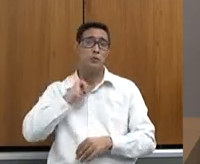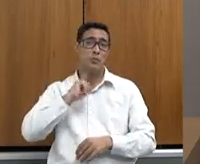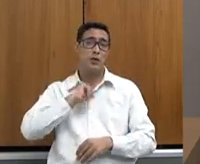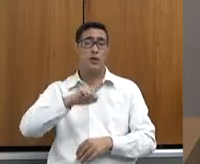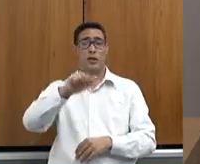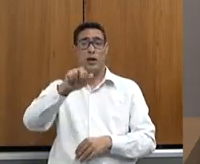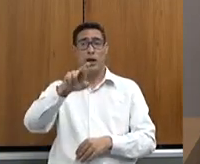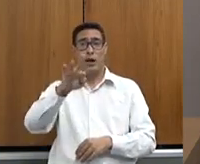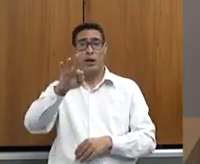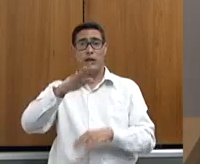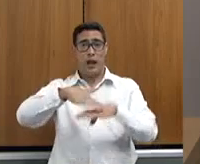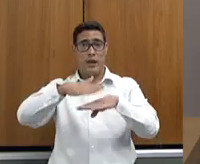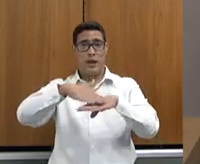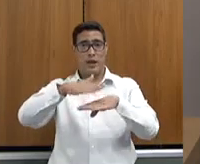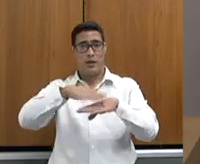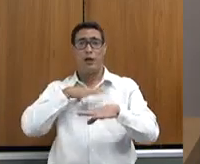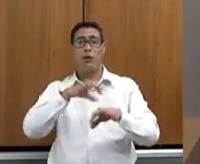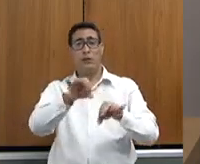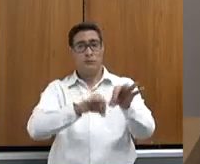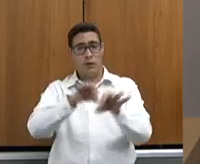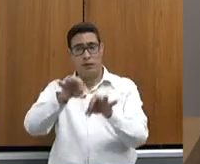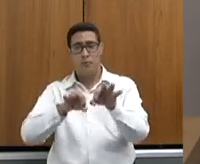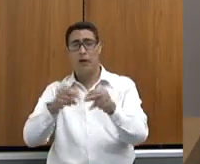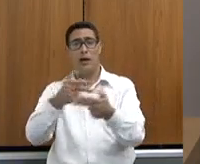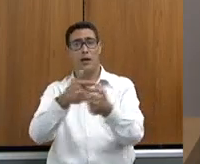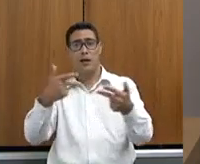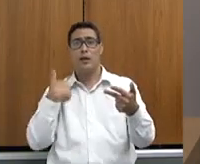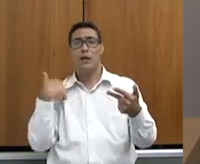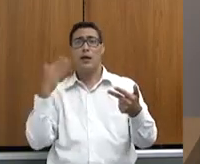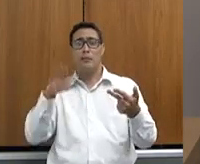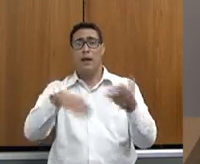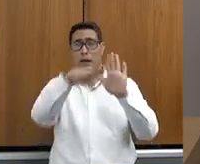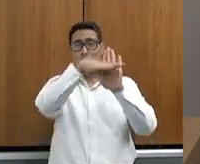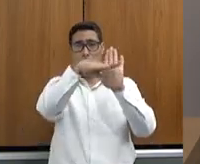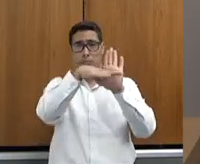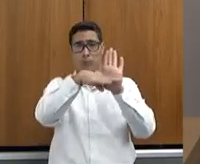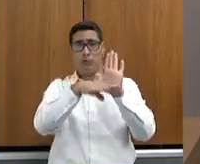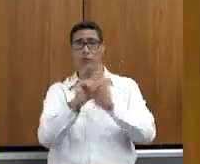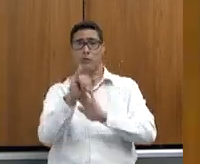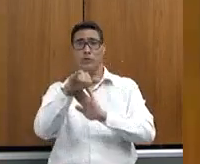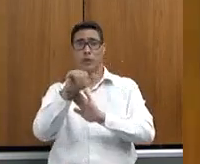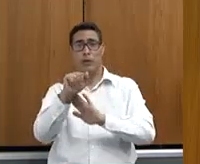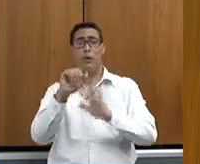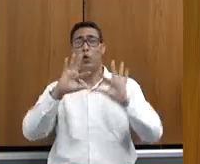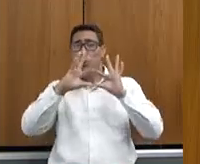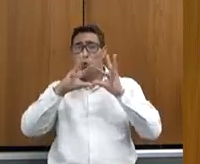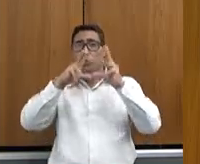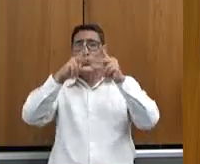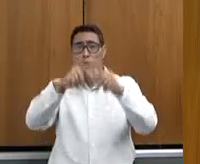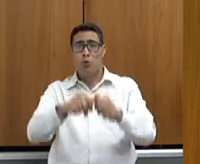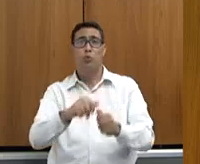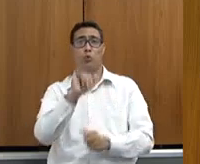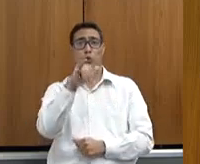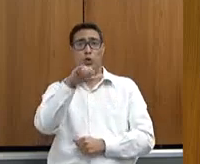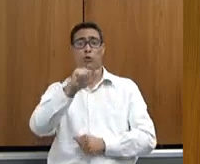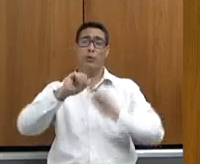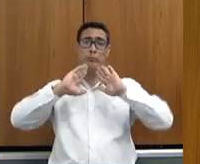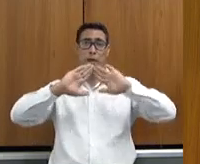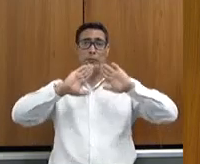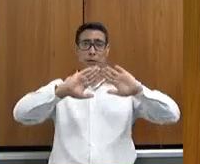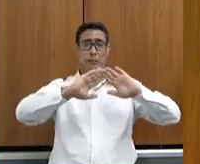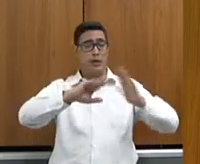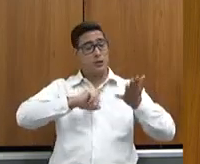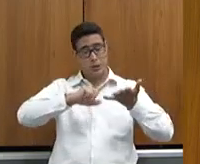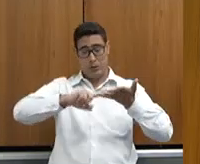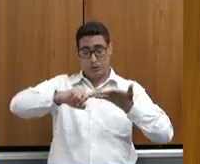prepara as propriedades, vai lá, pega o checklist do IMA, olha e fala, aqui, meu amigo, tudo que o IMA exige é isso aqui. Então,